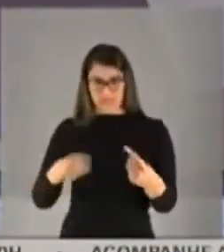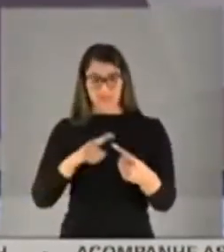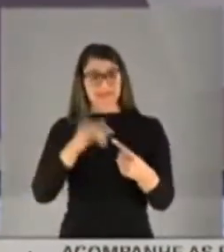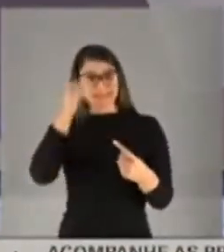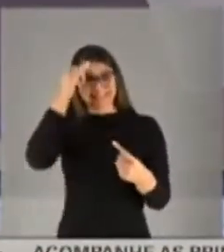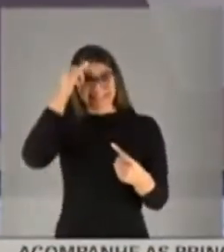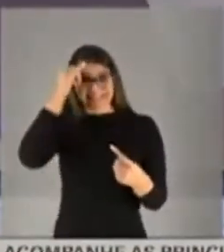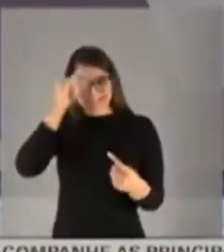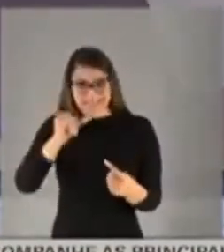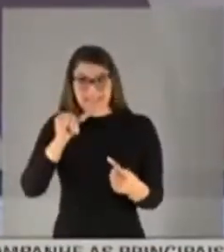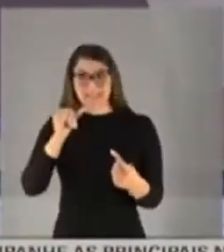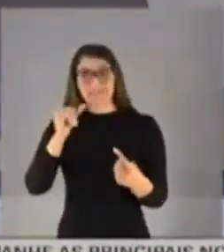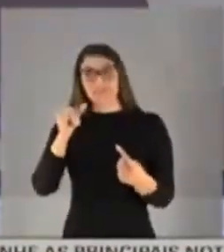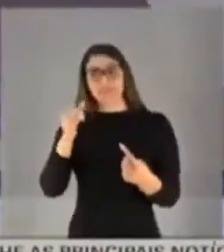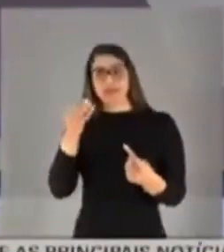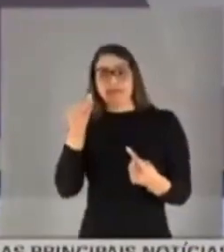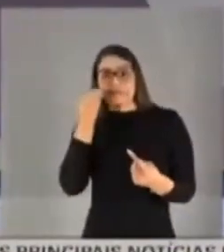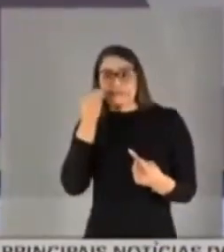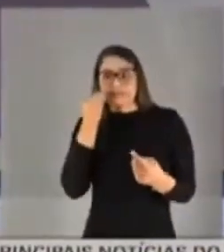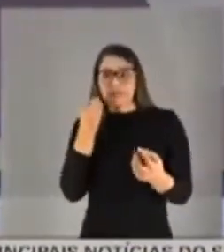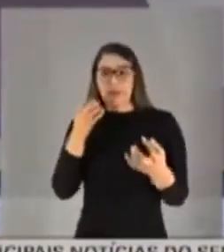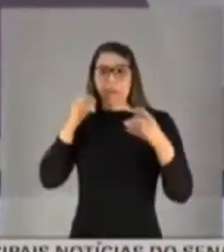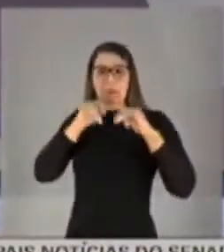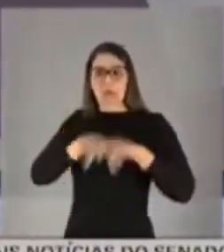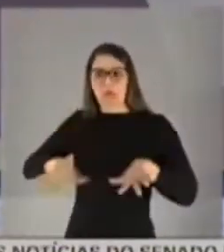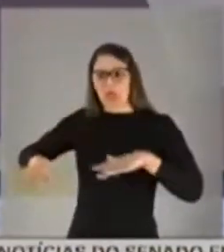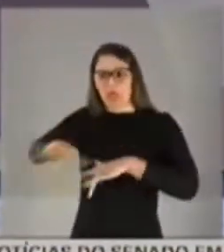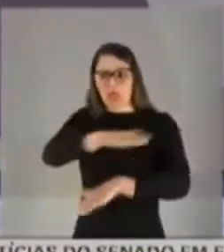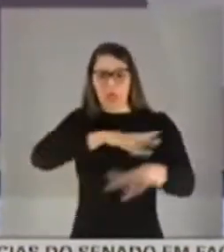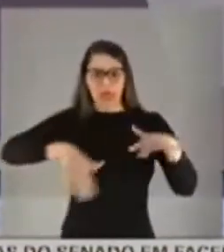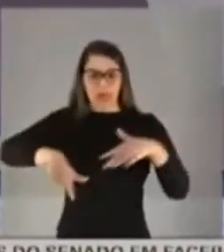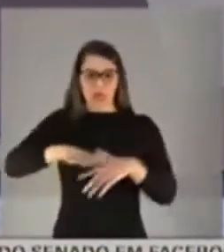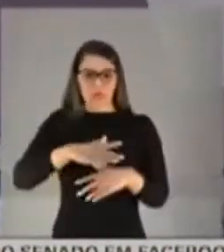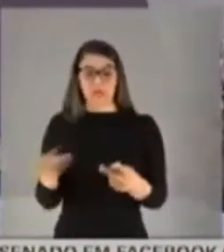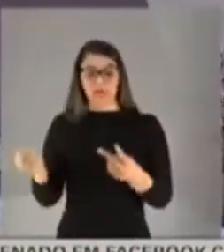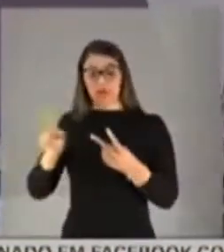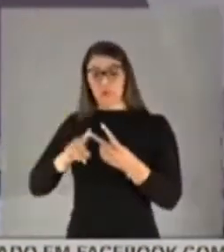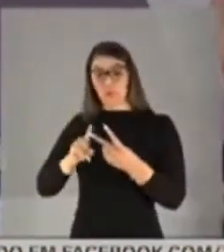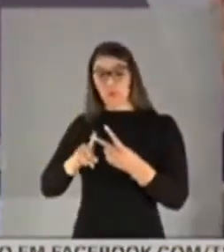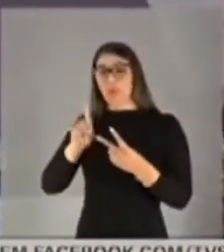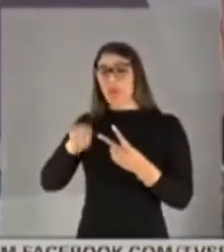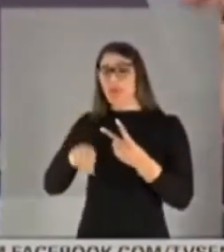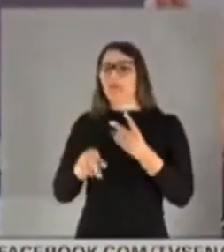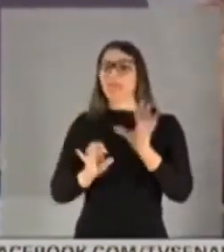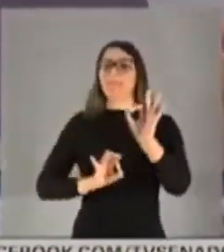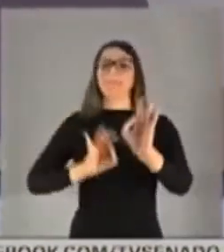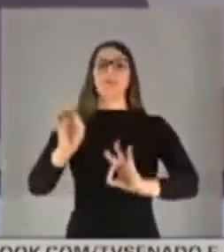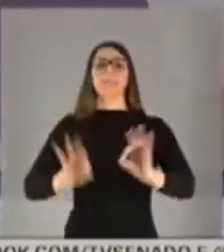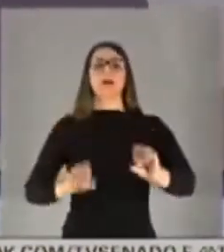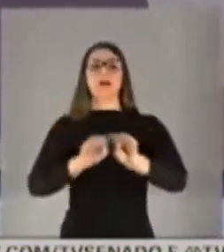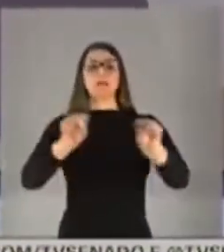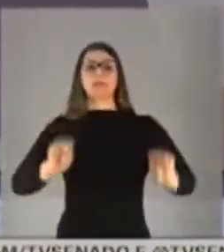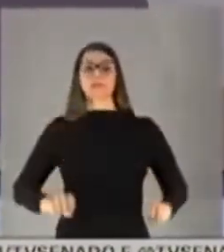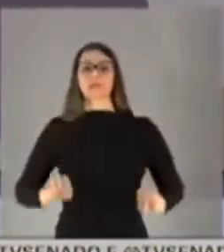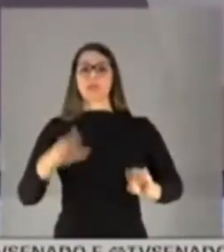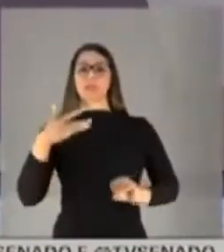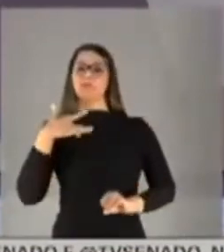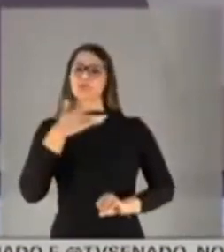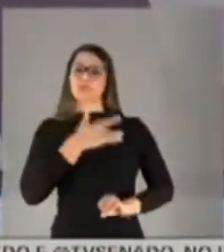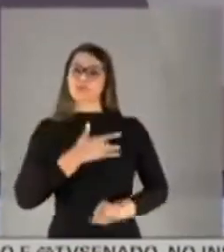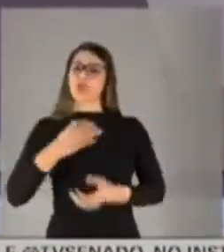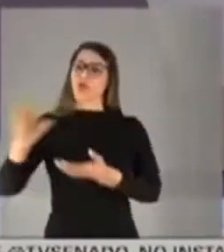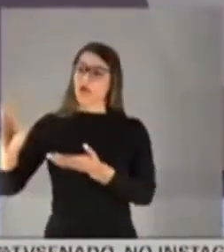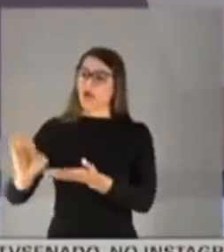impedir a transmissão do micro-organismo, no caso, o vírus, Sarkov 2, e outro, preparar o sistema de saúde para receber os